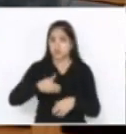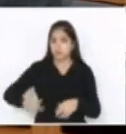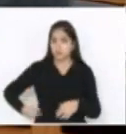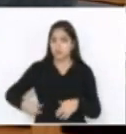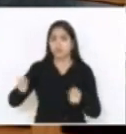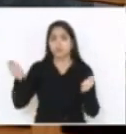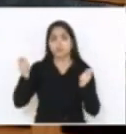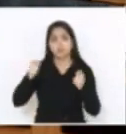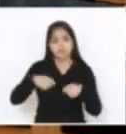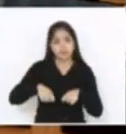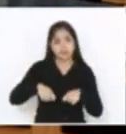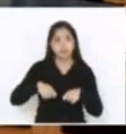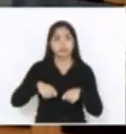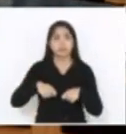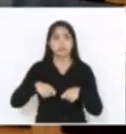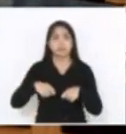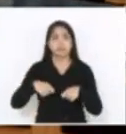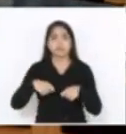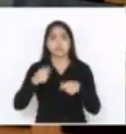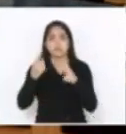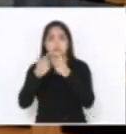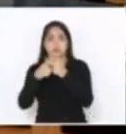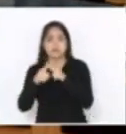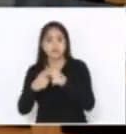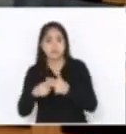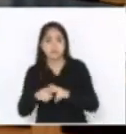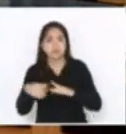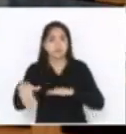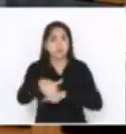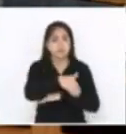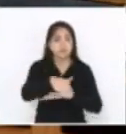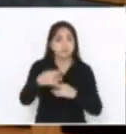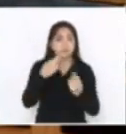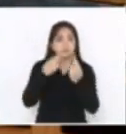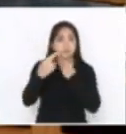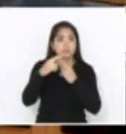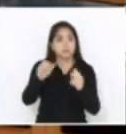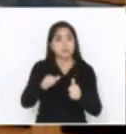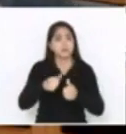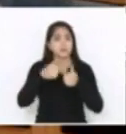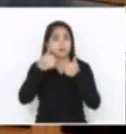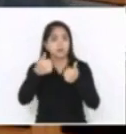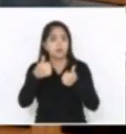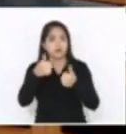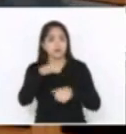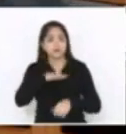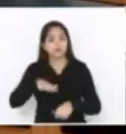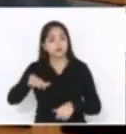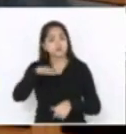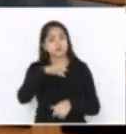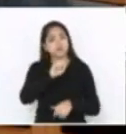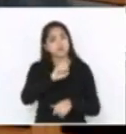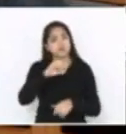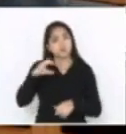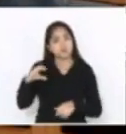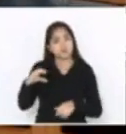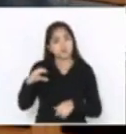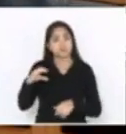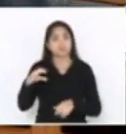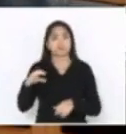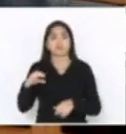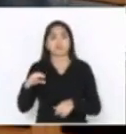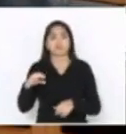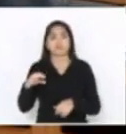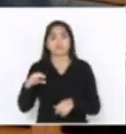fazer uma grande operação de revitalização de todas as rodovias indicadas, tecnicamente, é